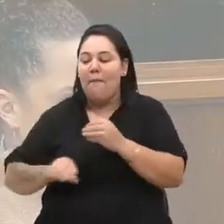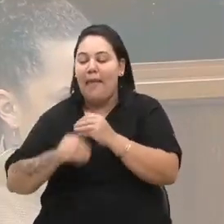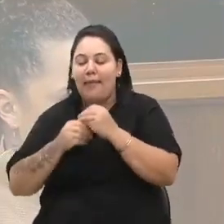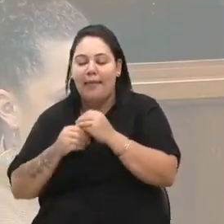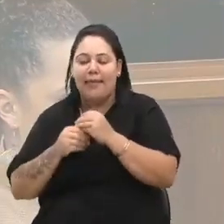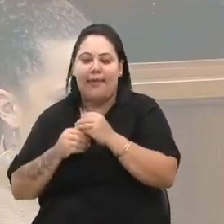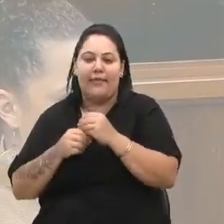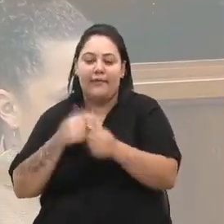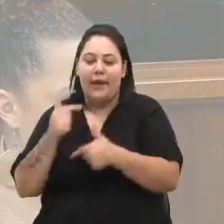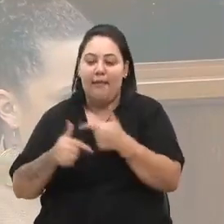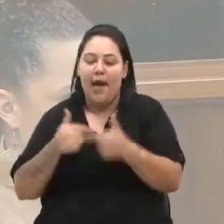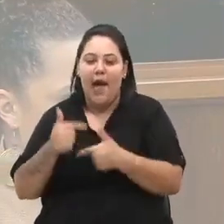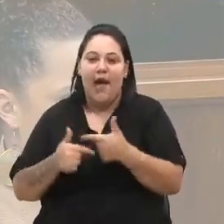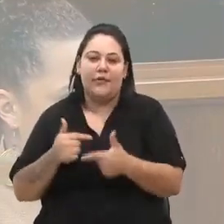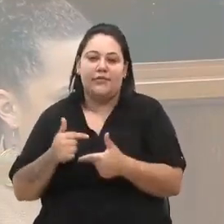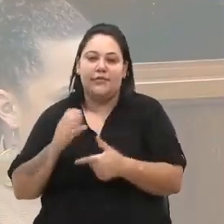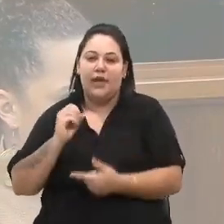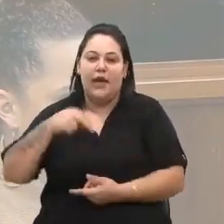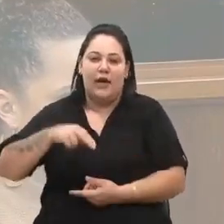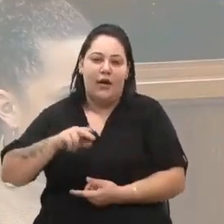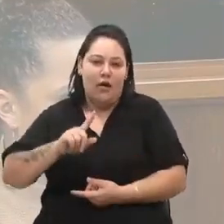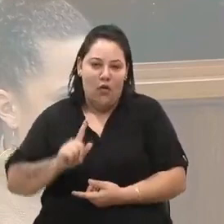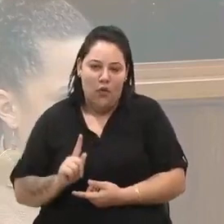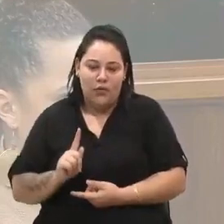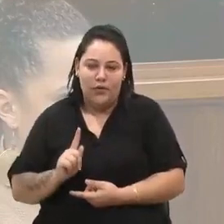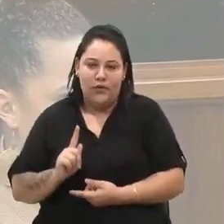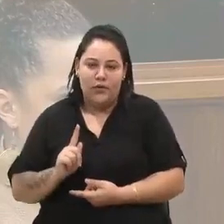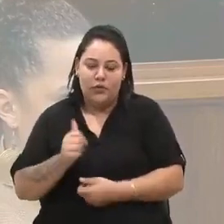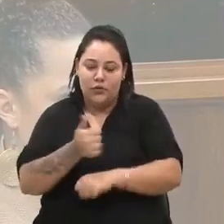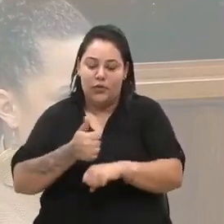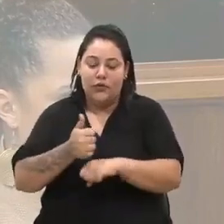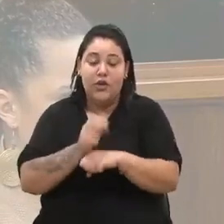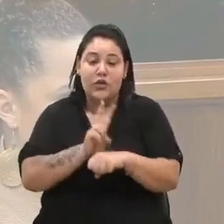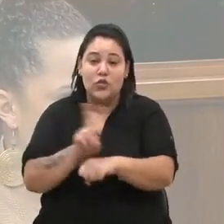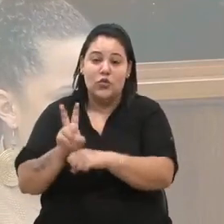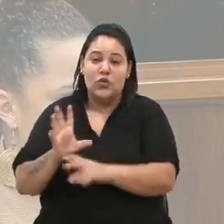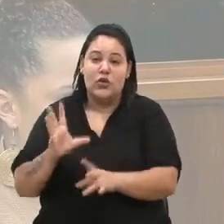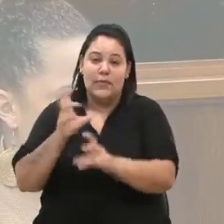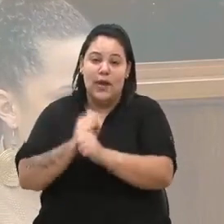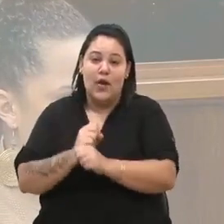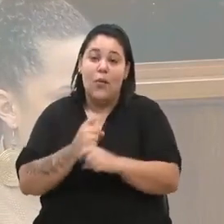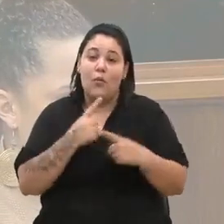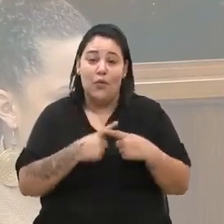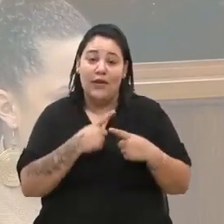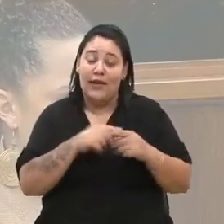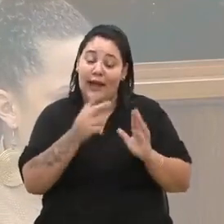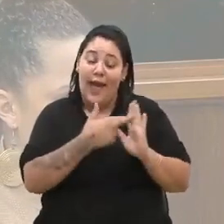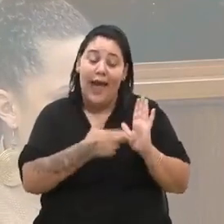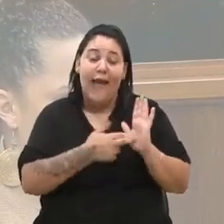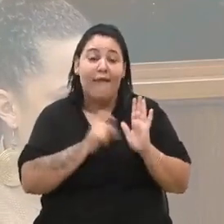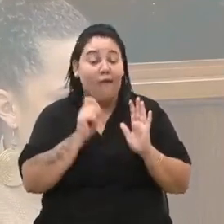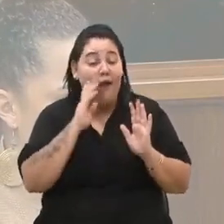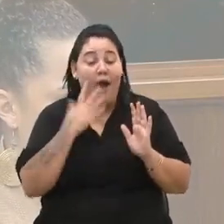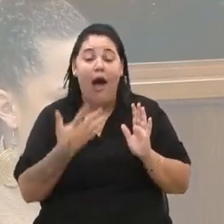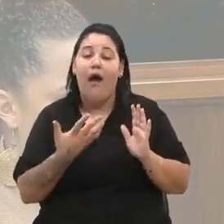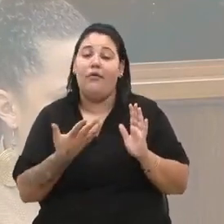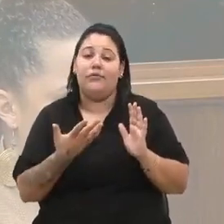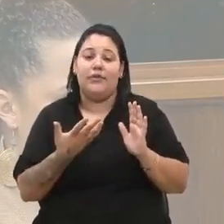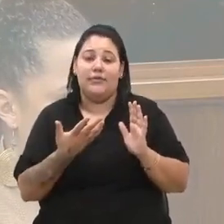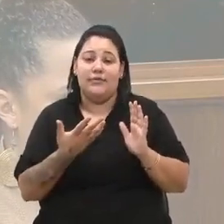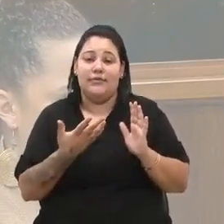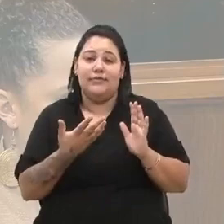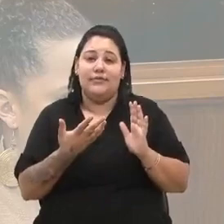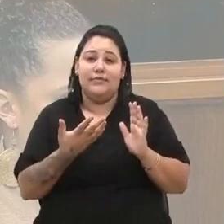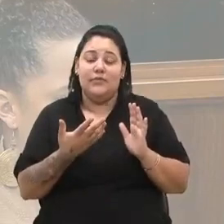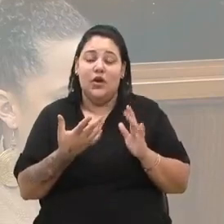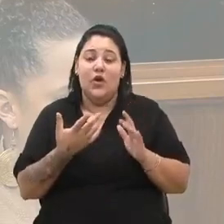ações das ONGs e dos protetores. Porque, em via de regra, é que acontece. Ontem, nós tivemos o dado aqui